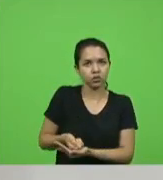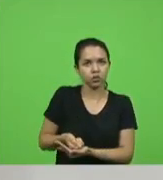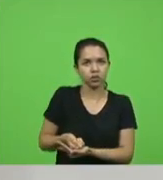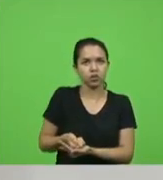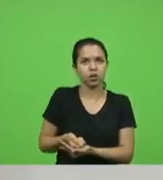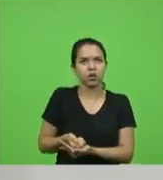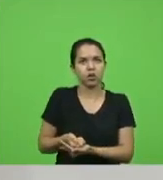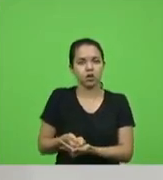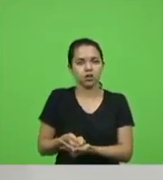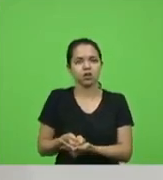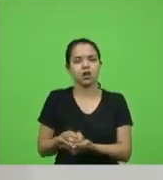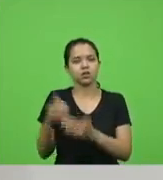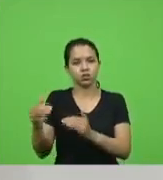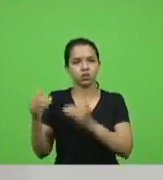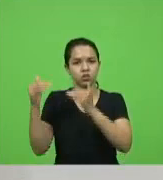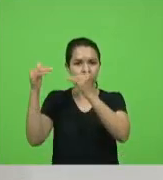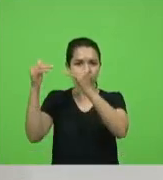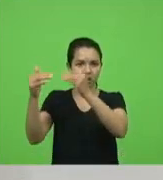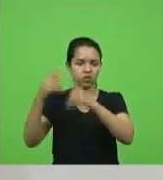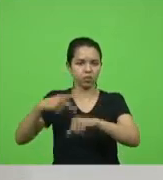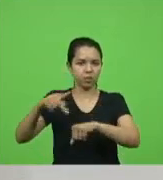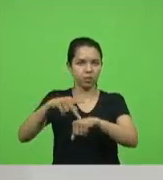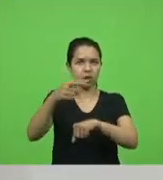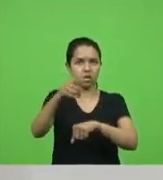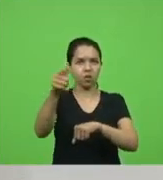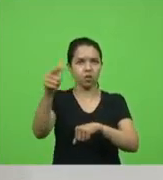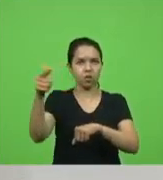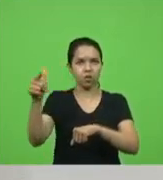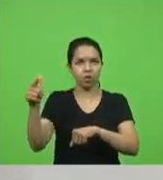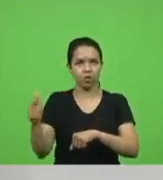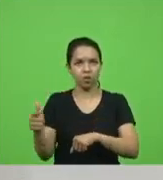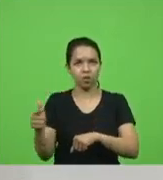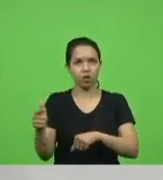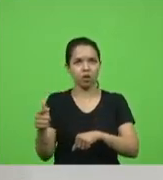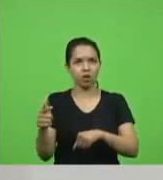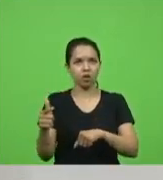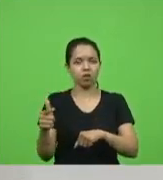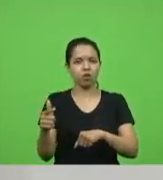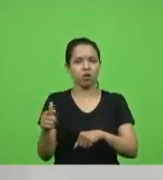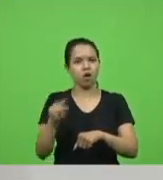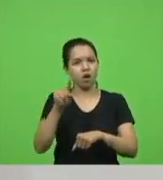autoridades internacionais uma atitude sobre o Brasil